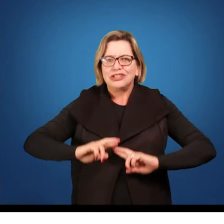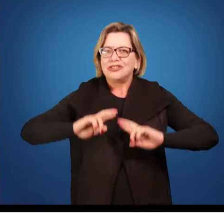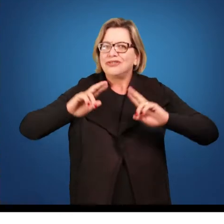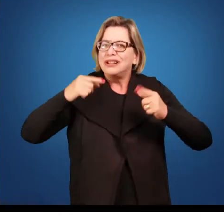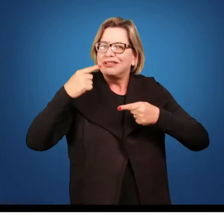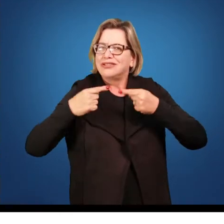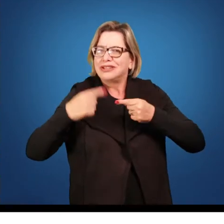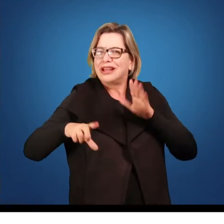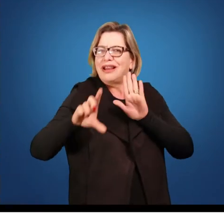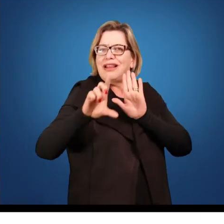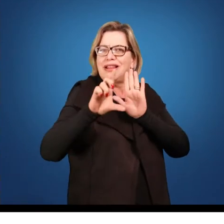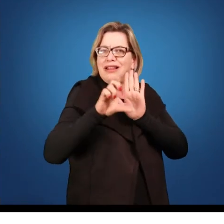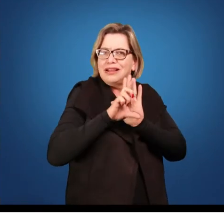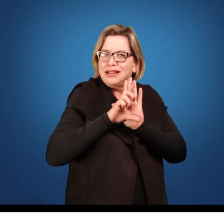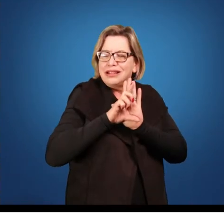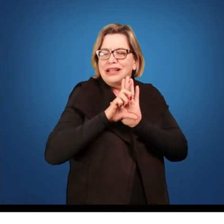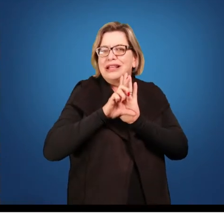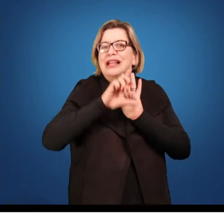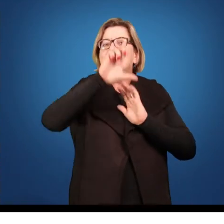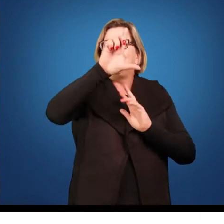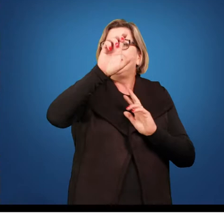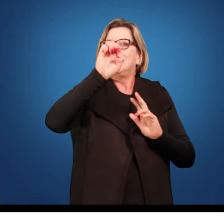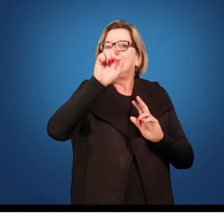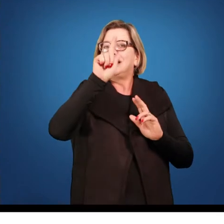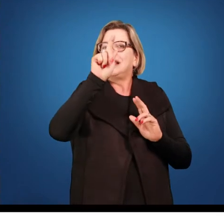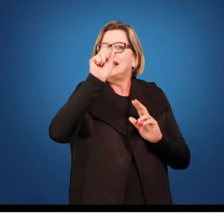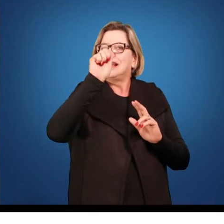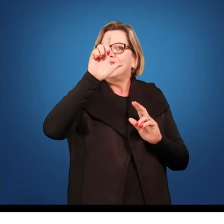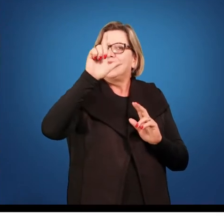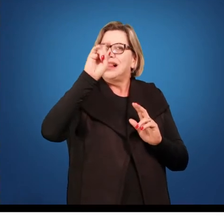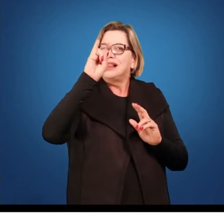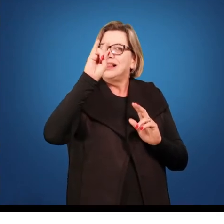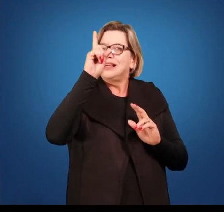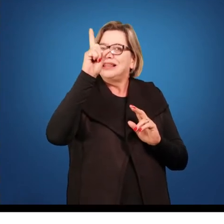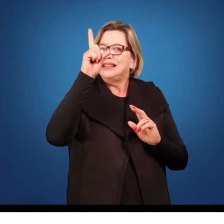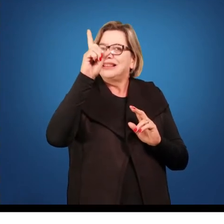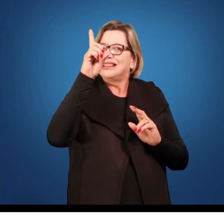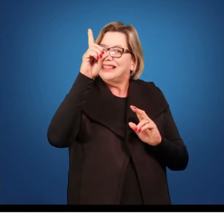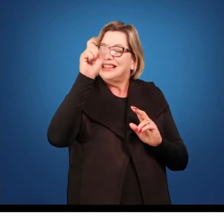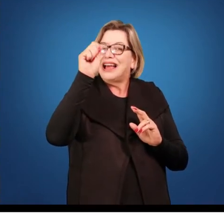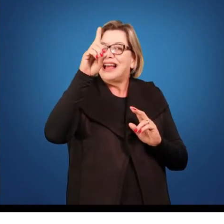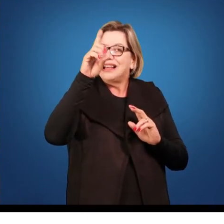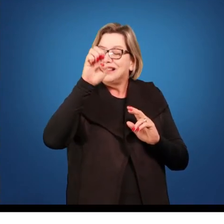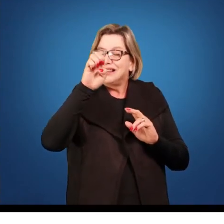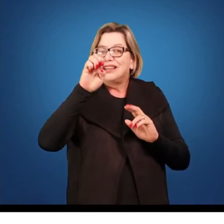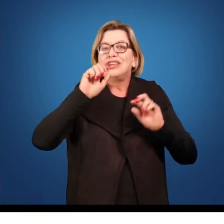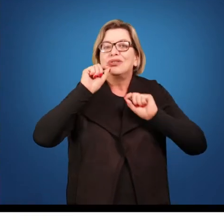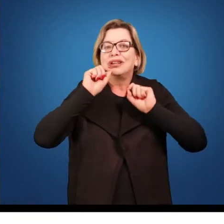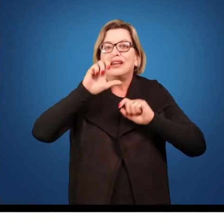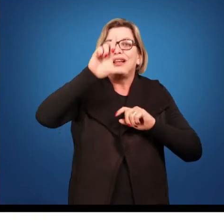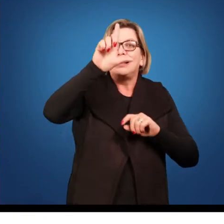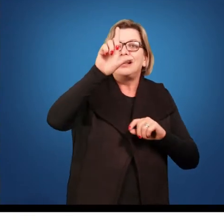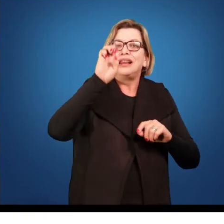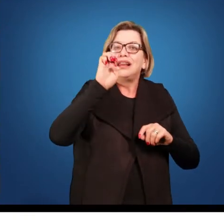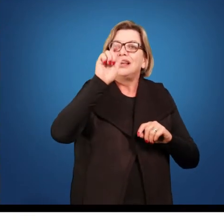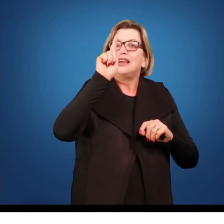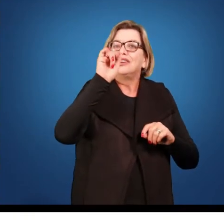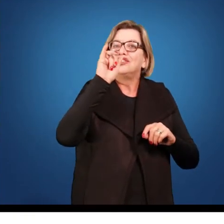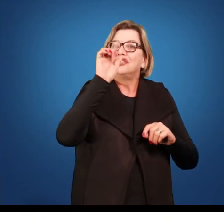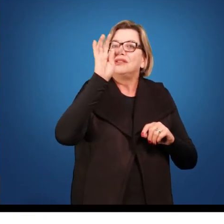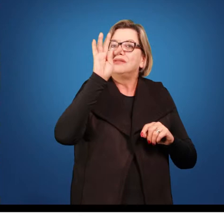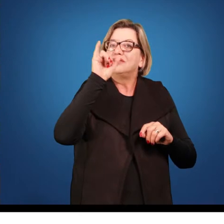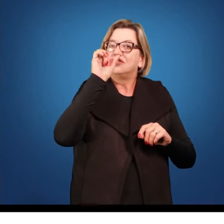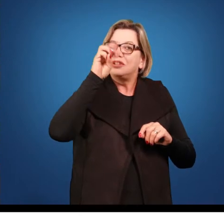legalidade e legitimidade. Muitos poderes são legais, mas nem sempre são legítimos, certo?